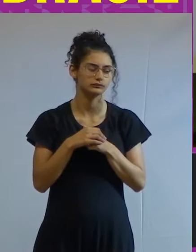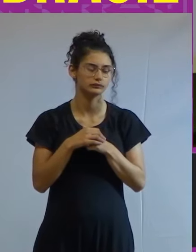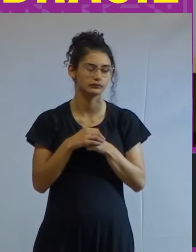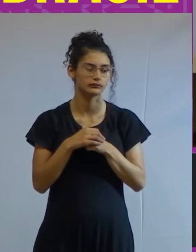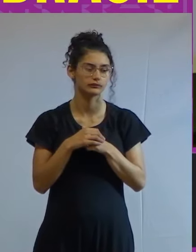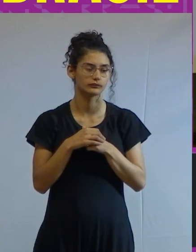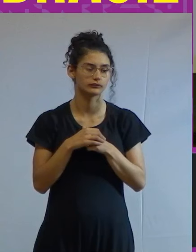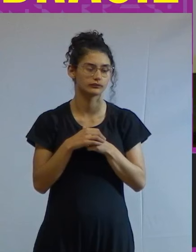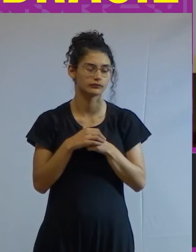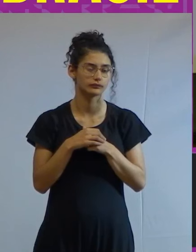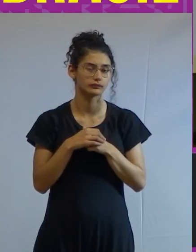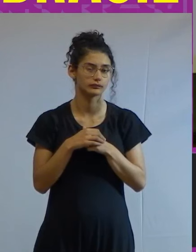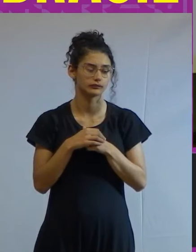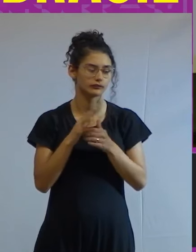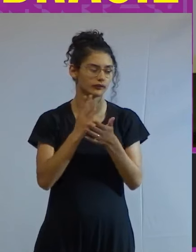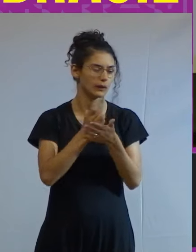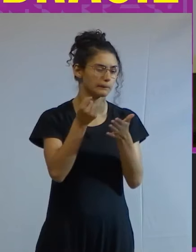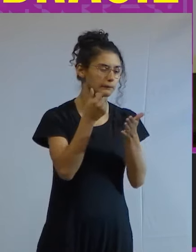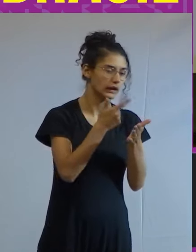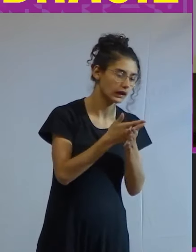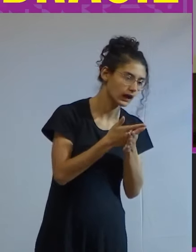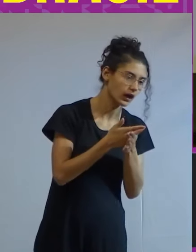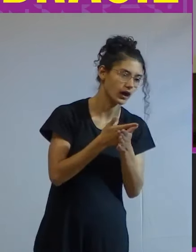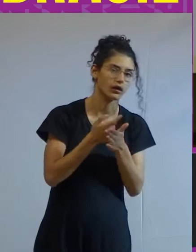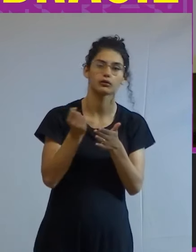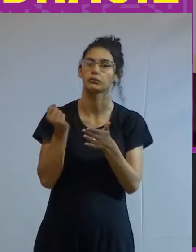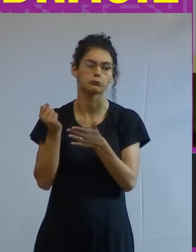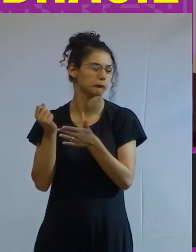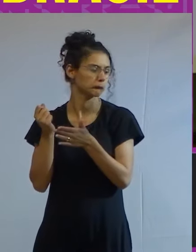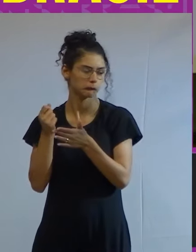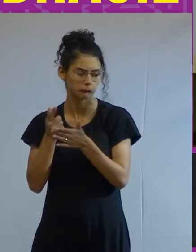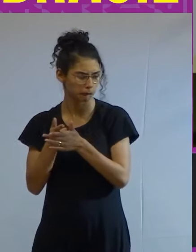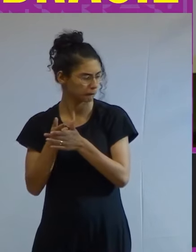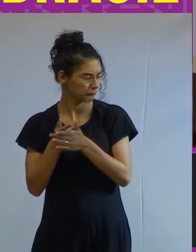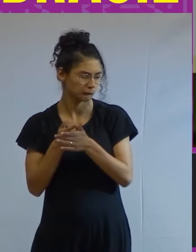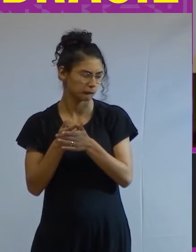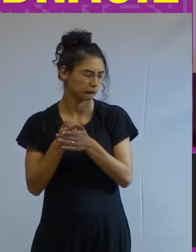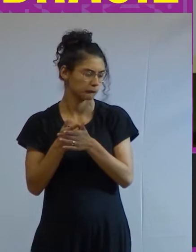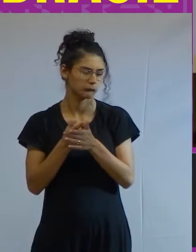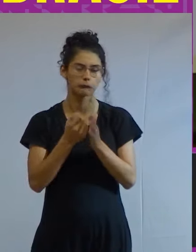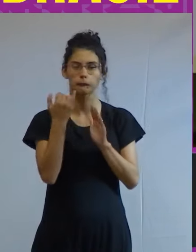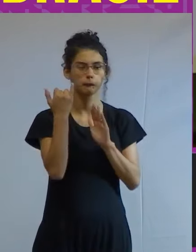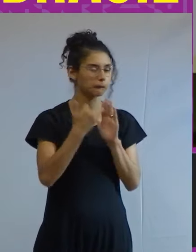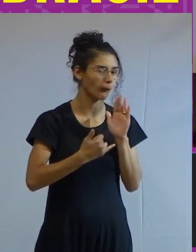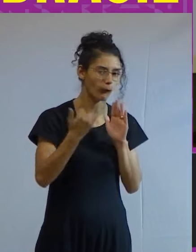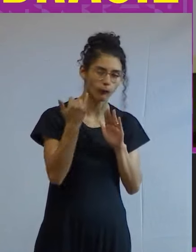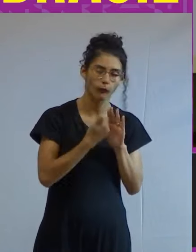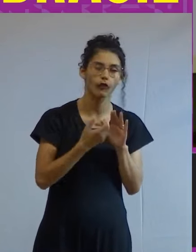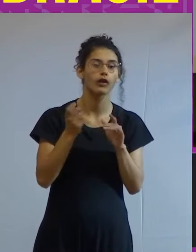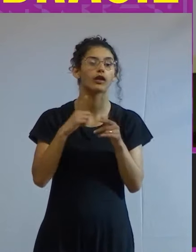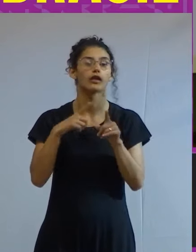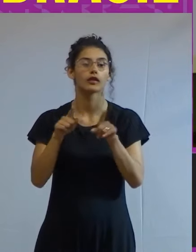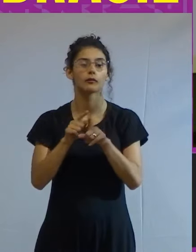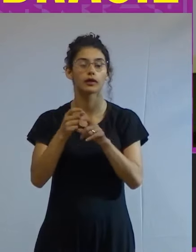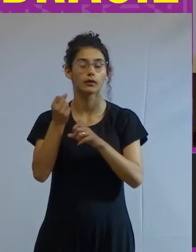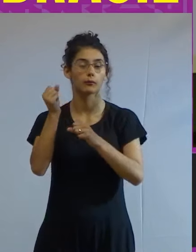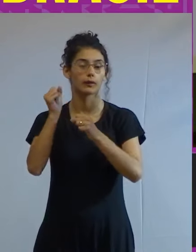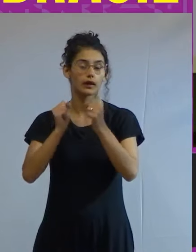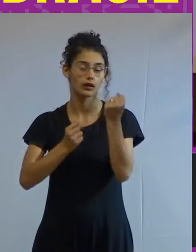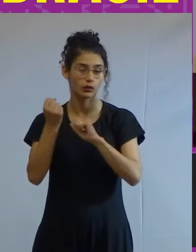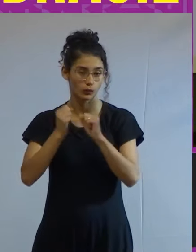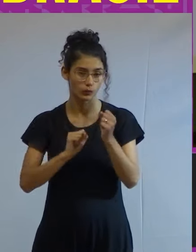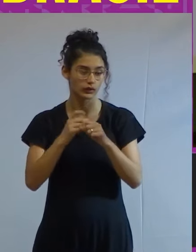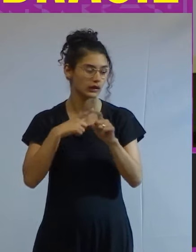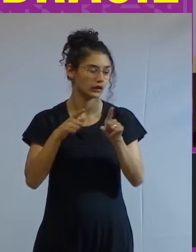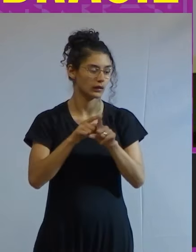fechado não ser tributado gente vocês ouvem falar horrores quando tem subsídio para a indústria o